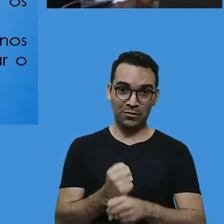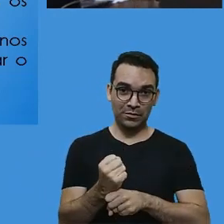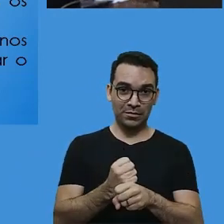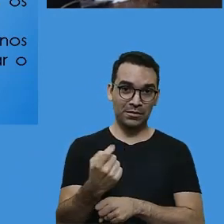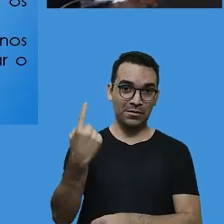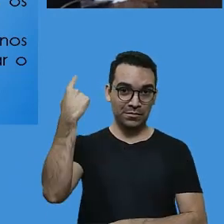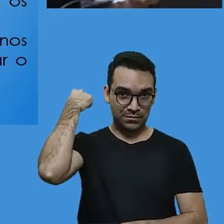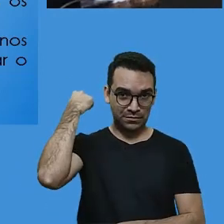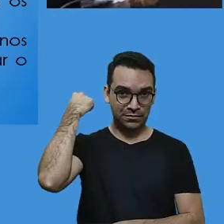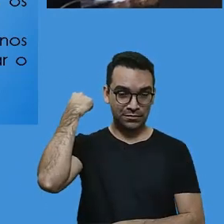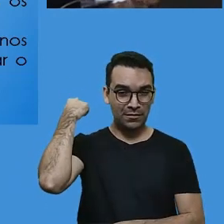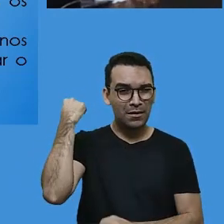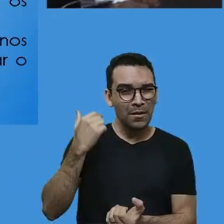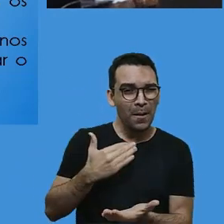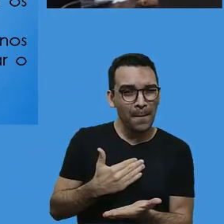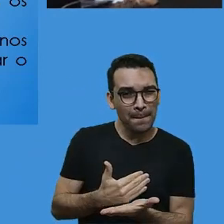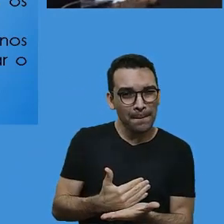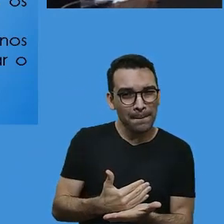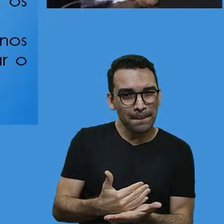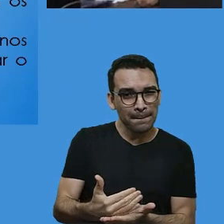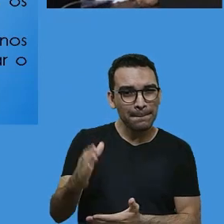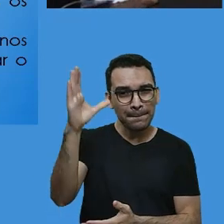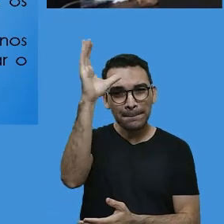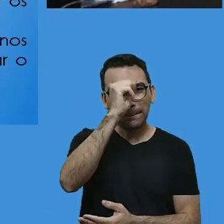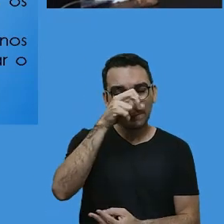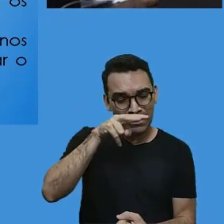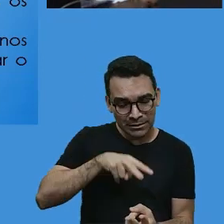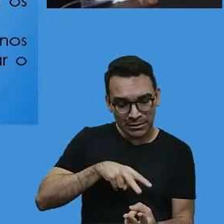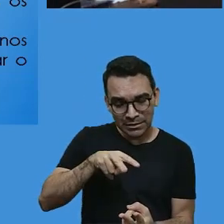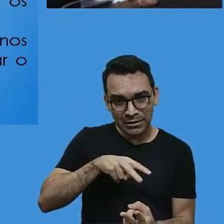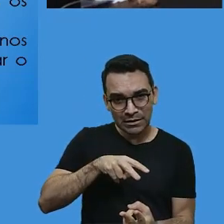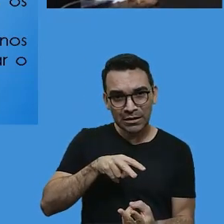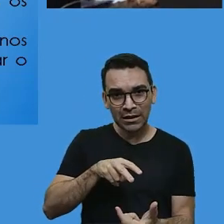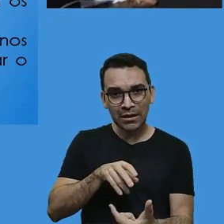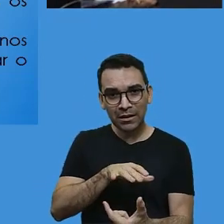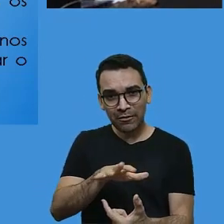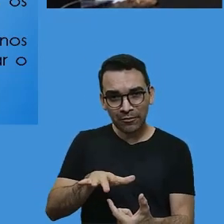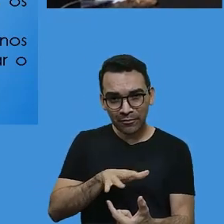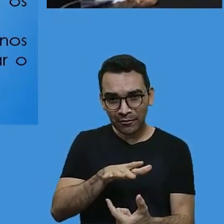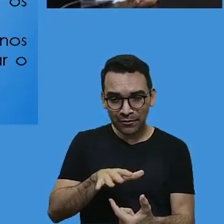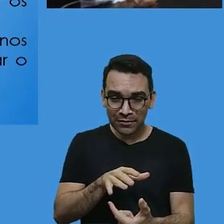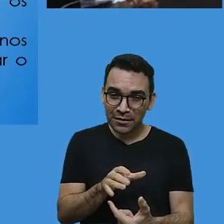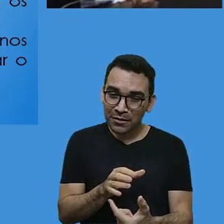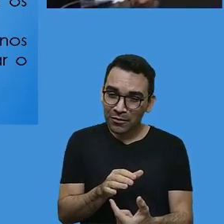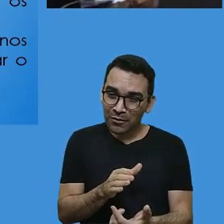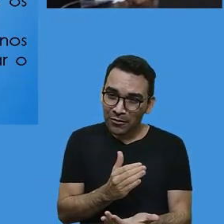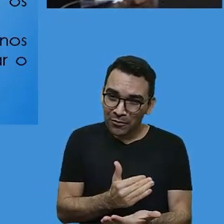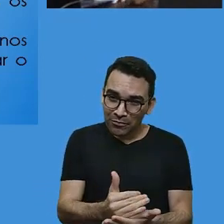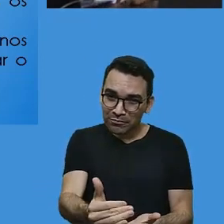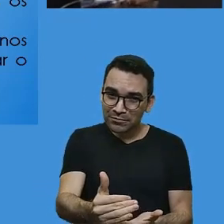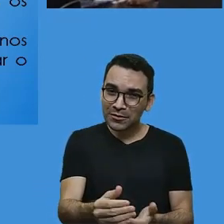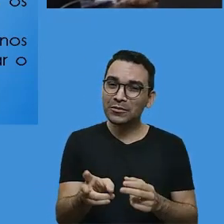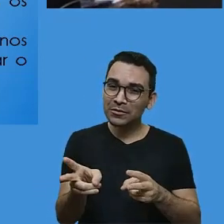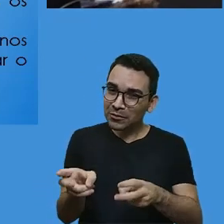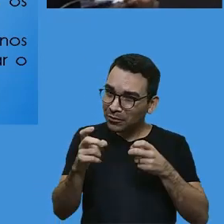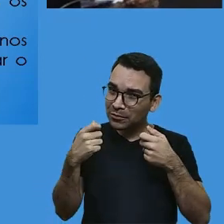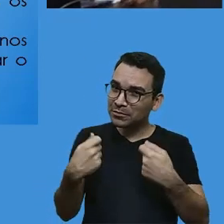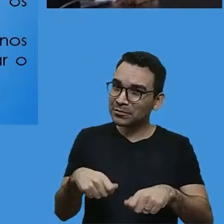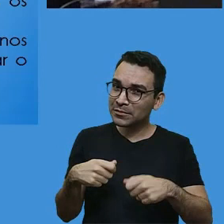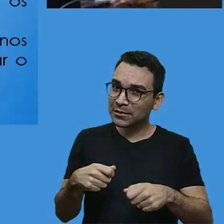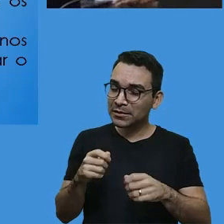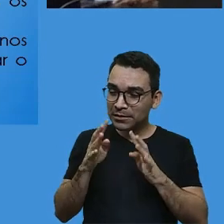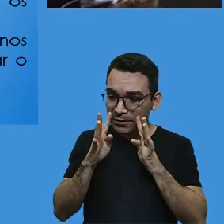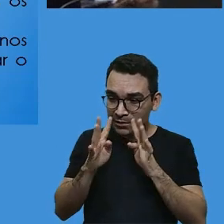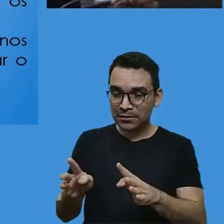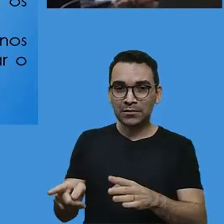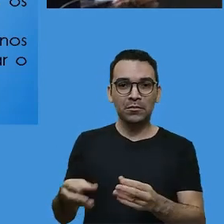processo de alfabetização. Então, vocês precisam ter uma atenção de como está esse aluno hoje. O aluno do sexto